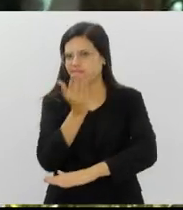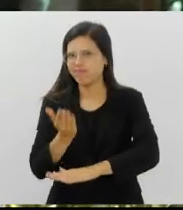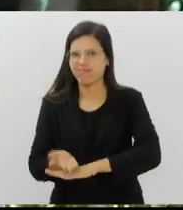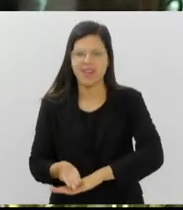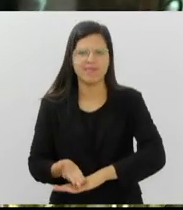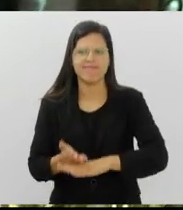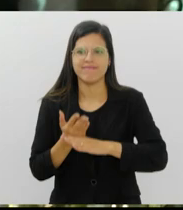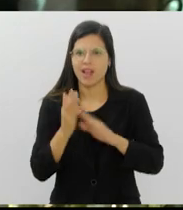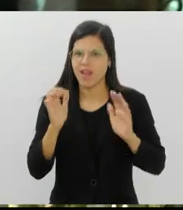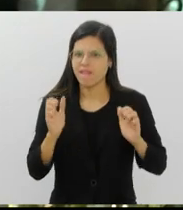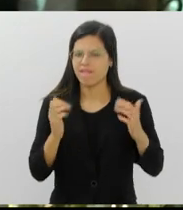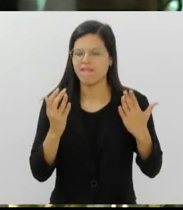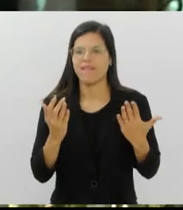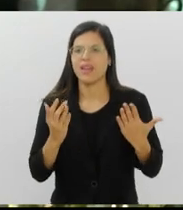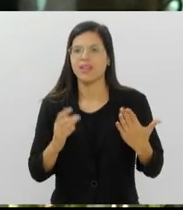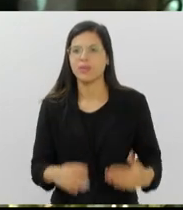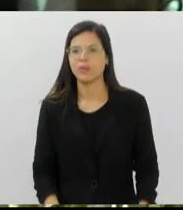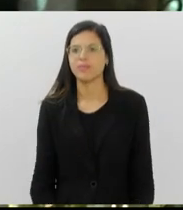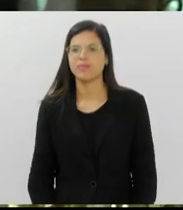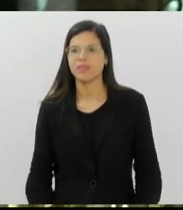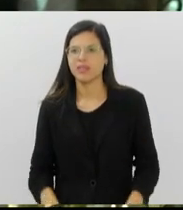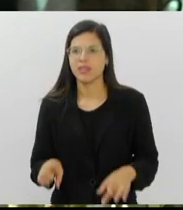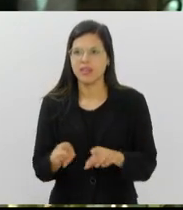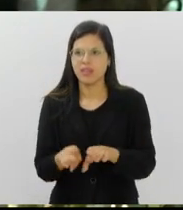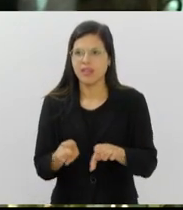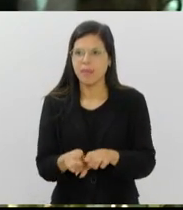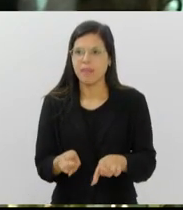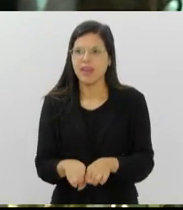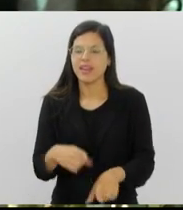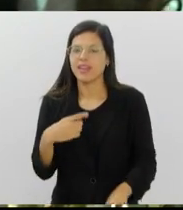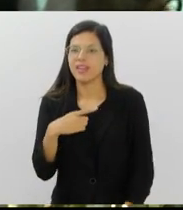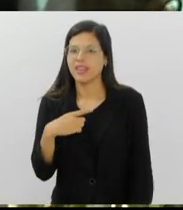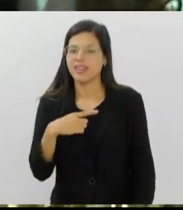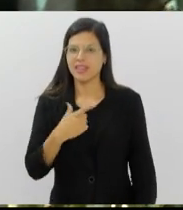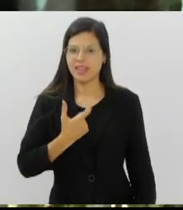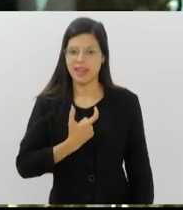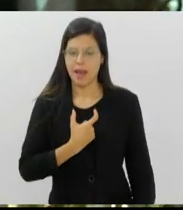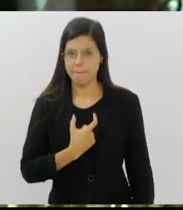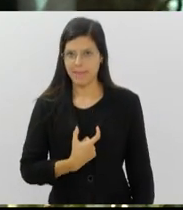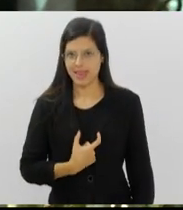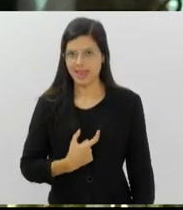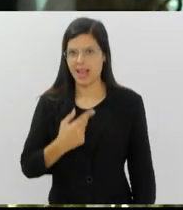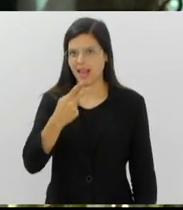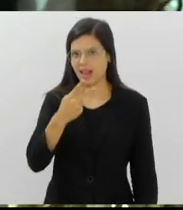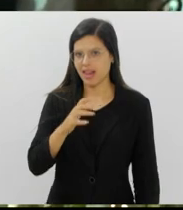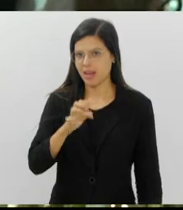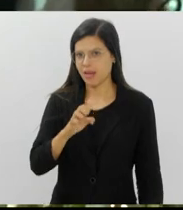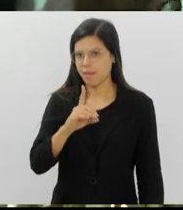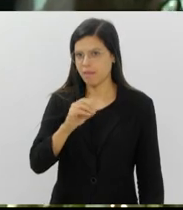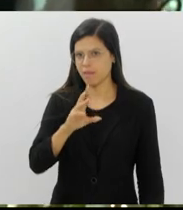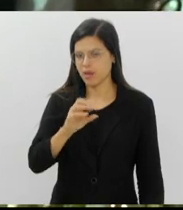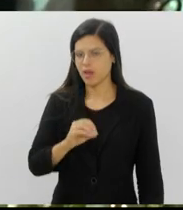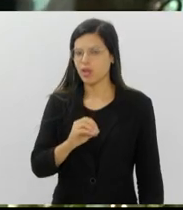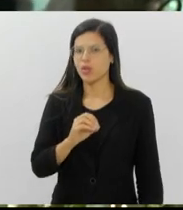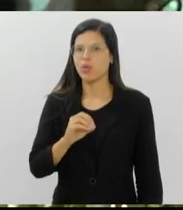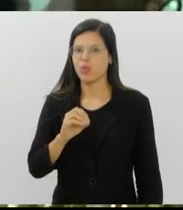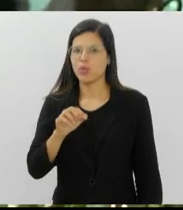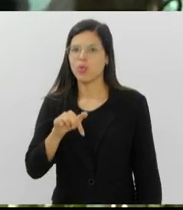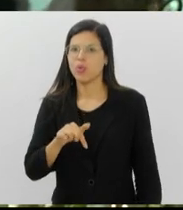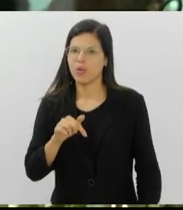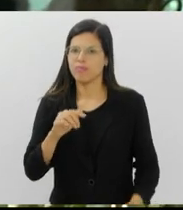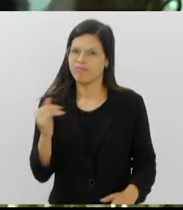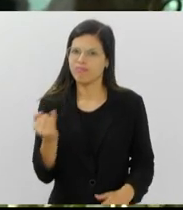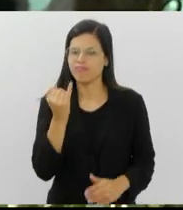de um reconhecimento também, hoje será graciado o trem do Corcovado, com a medalha Pedro Ernesto, que é a maior honraria do Legislativo Municipal, a importância desse reconhecimento também,